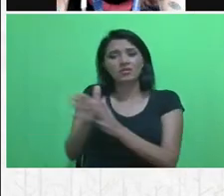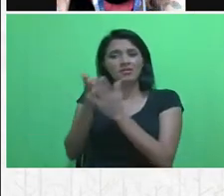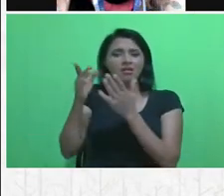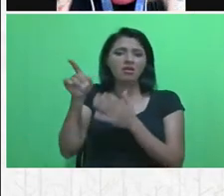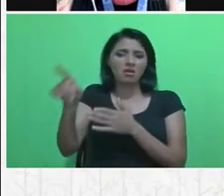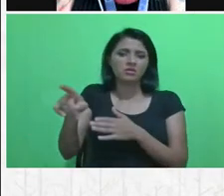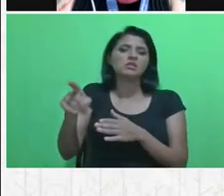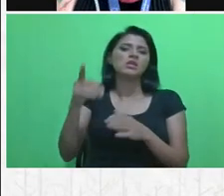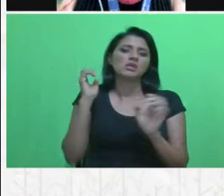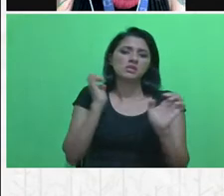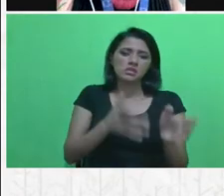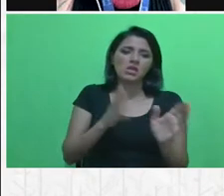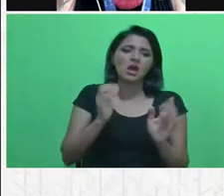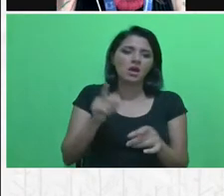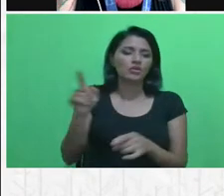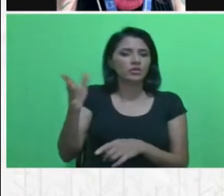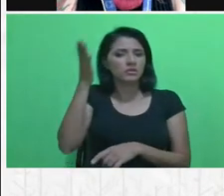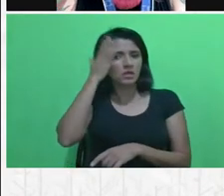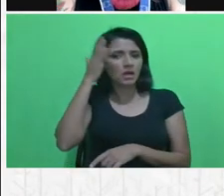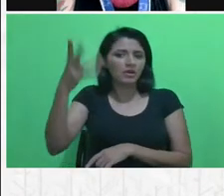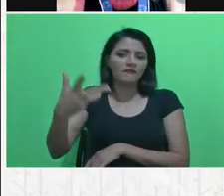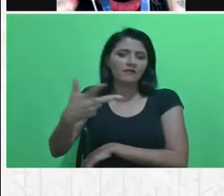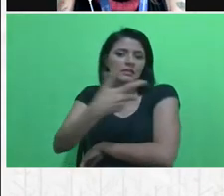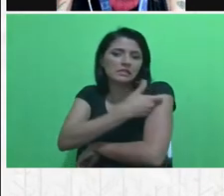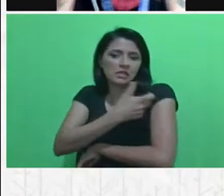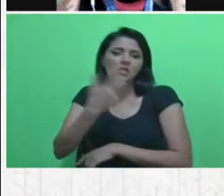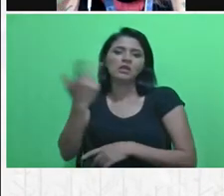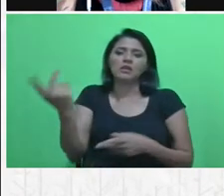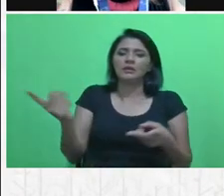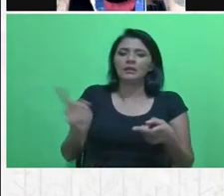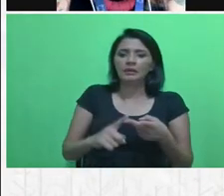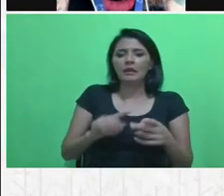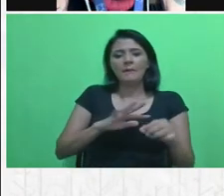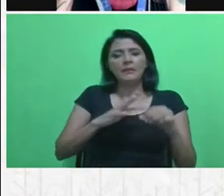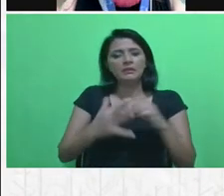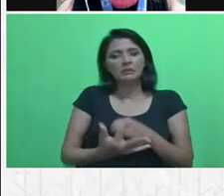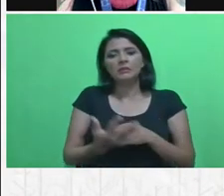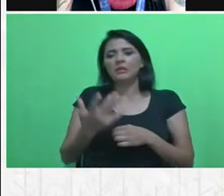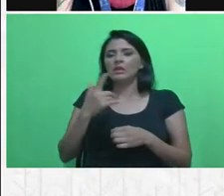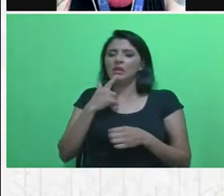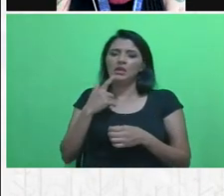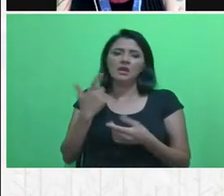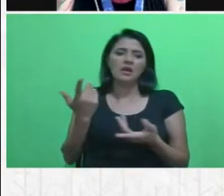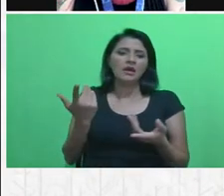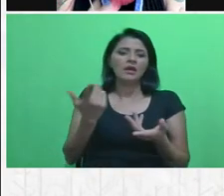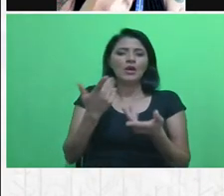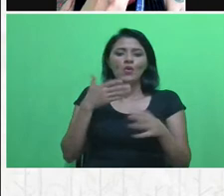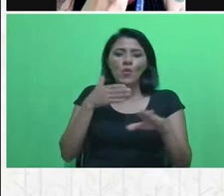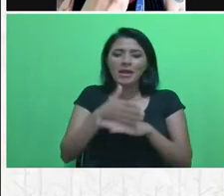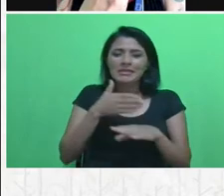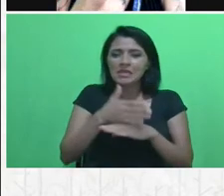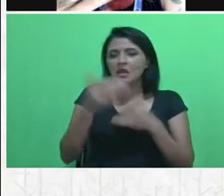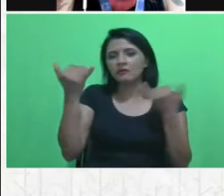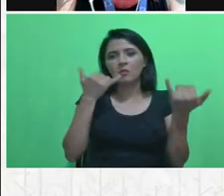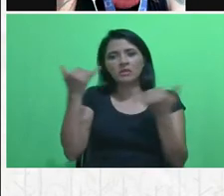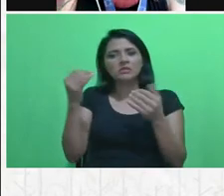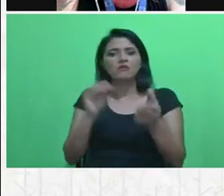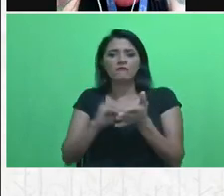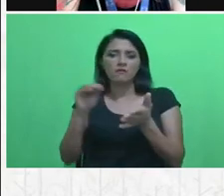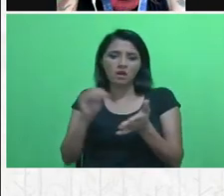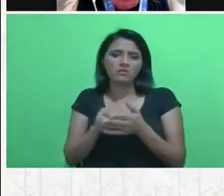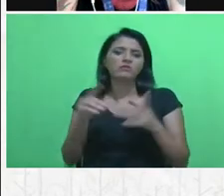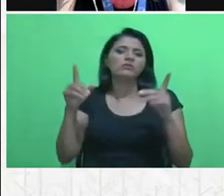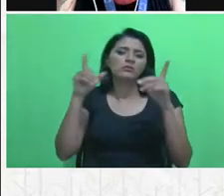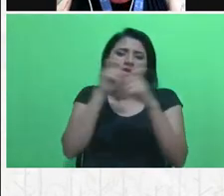a questão da vacina, né, com a pandemia, da falta de informação, da desinformação mesmo do acesso foi complicado, então,